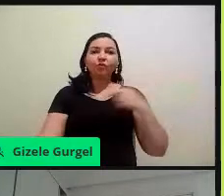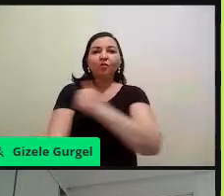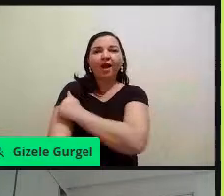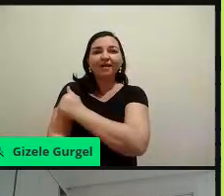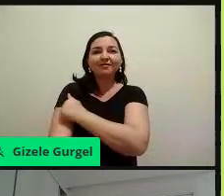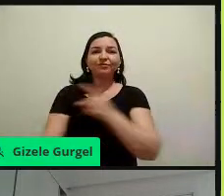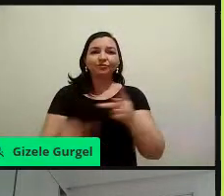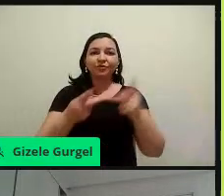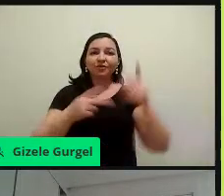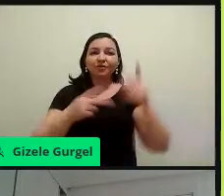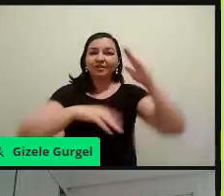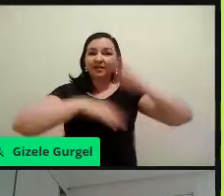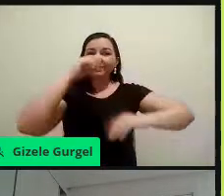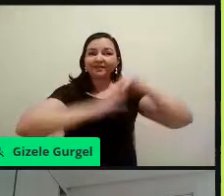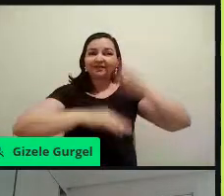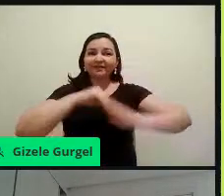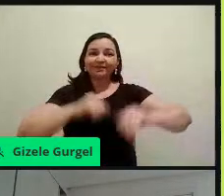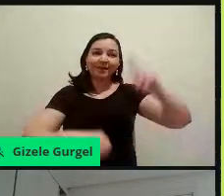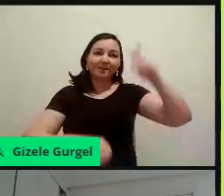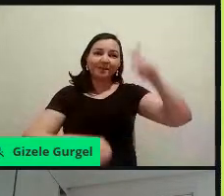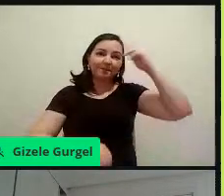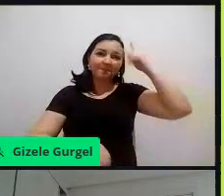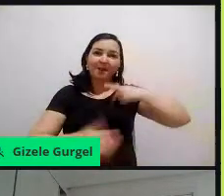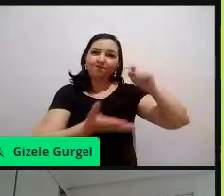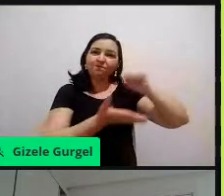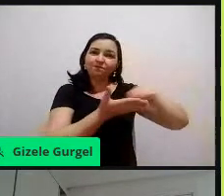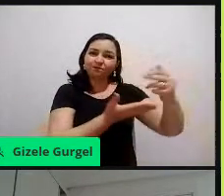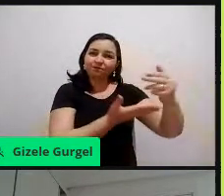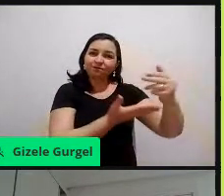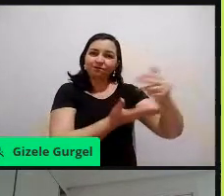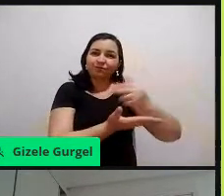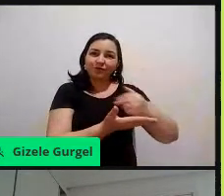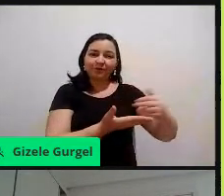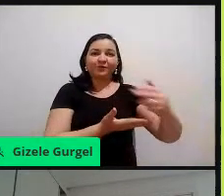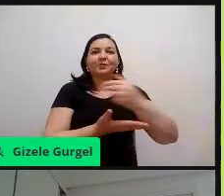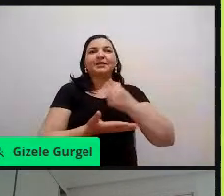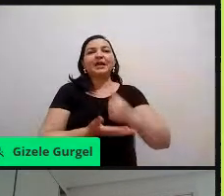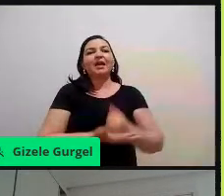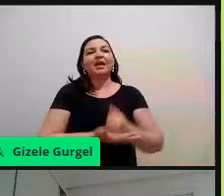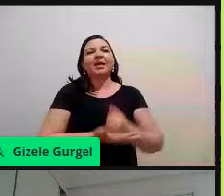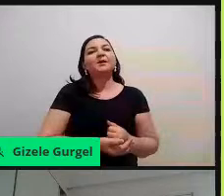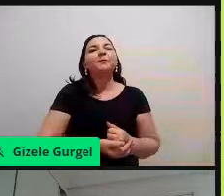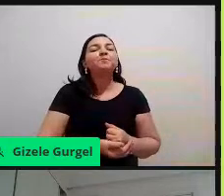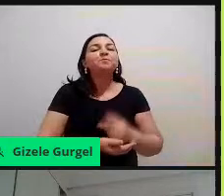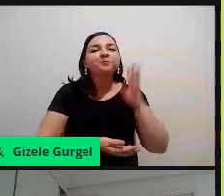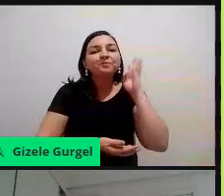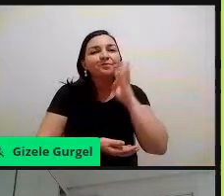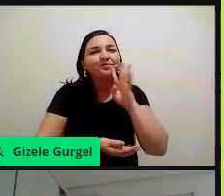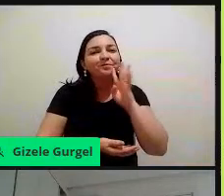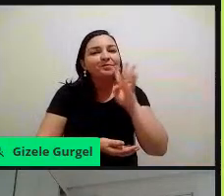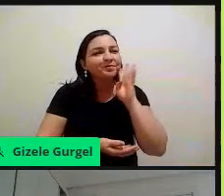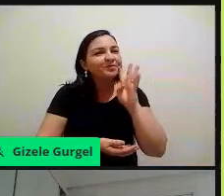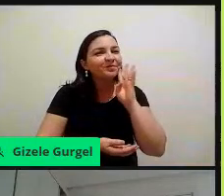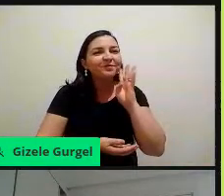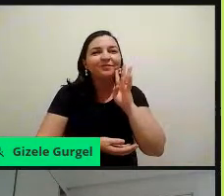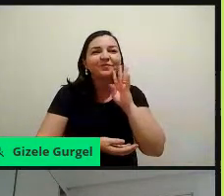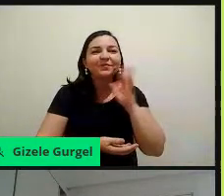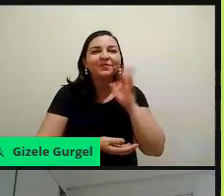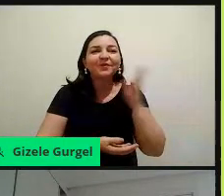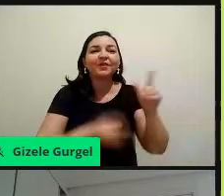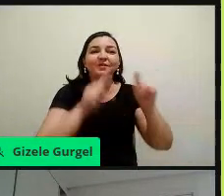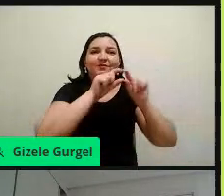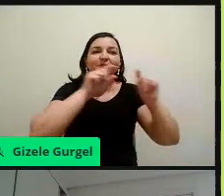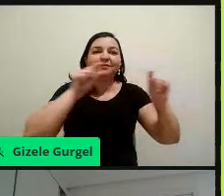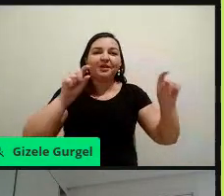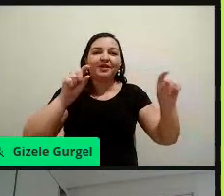tudo à mão, né, foi um final de semana que a gente foi para a universidade e pintou, e a gente fez essa frase aqui, ó,